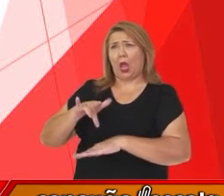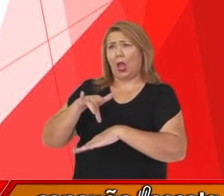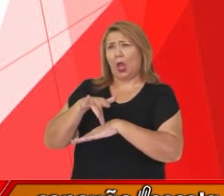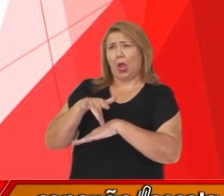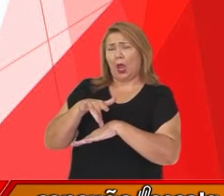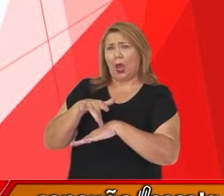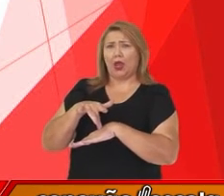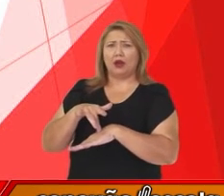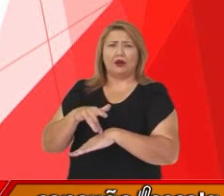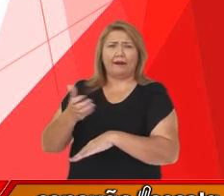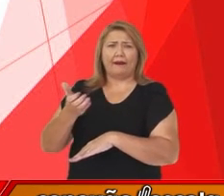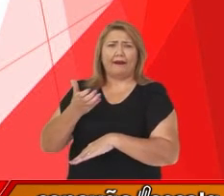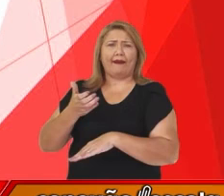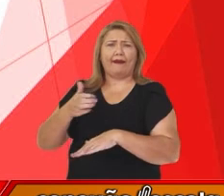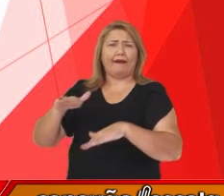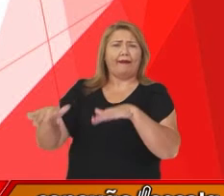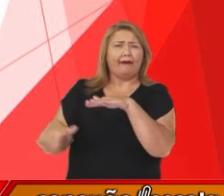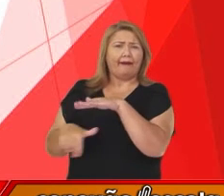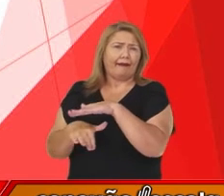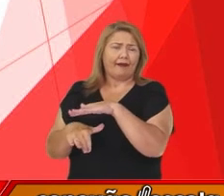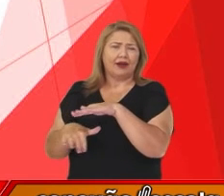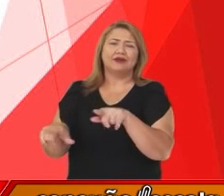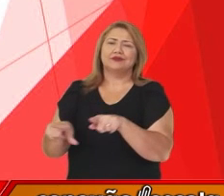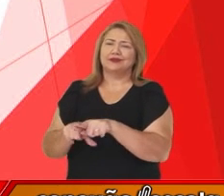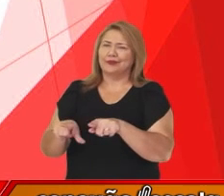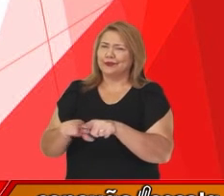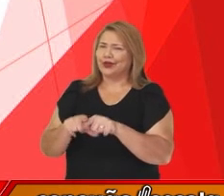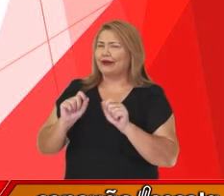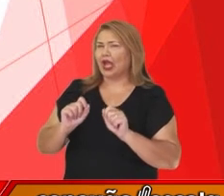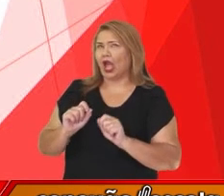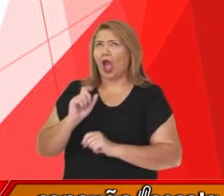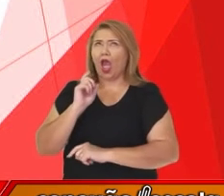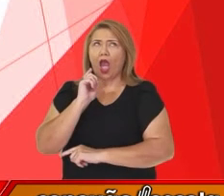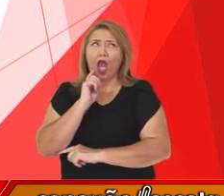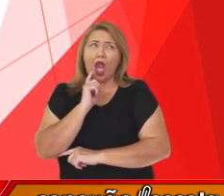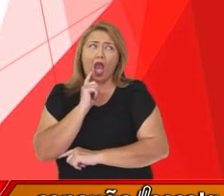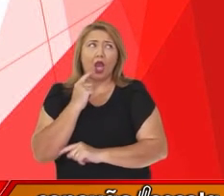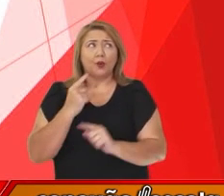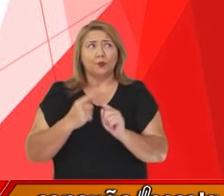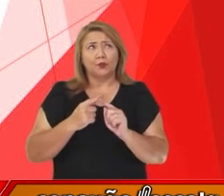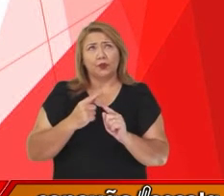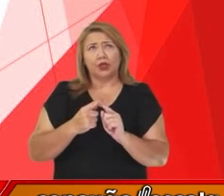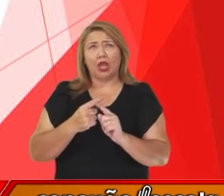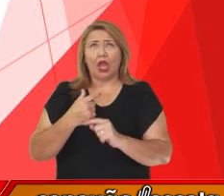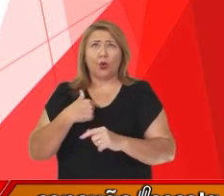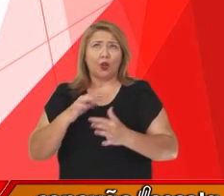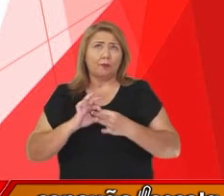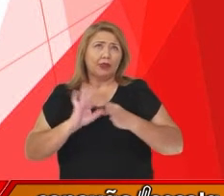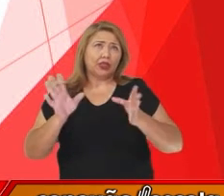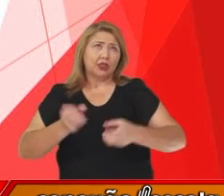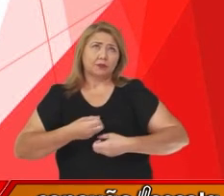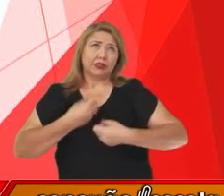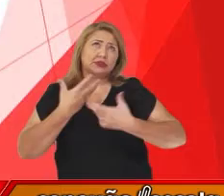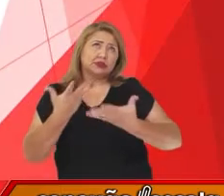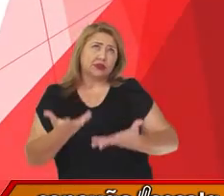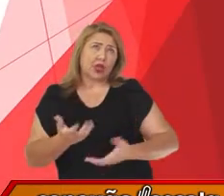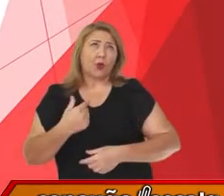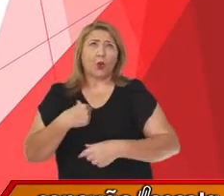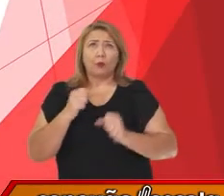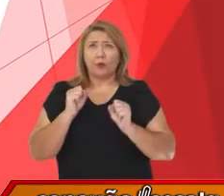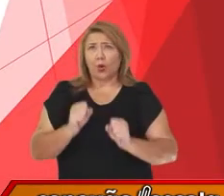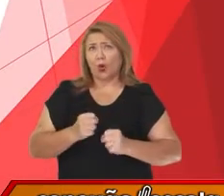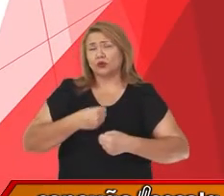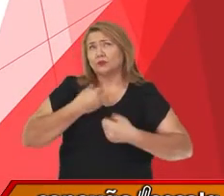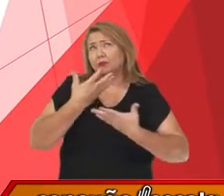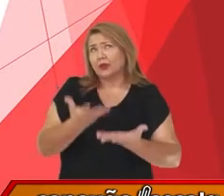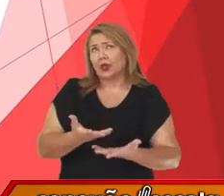depreciar, aparece a famosa justificativa. E cadê a liberdade de expressão? Eu posso